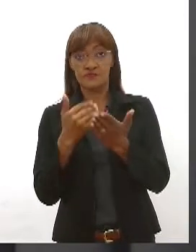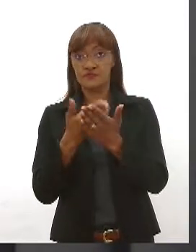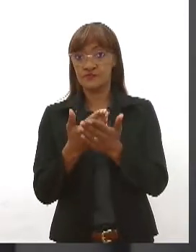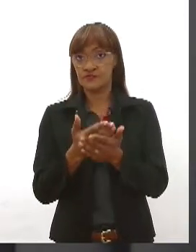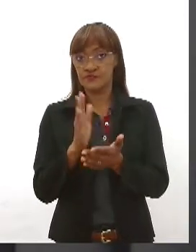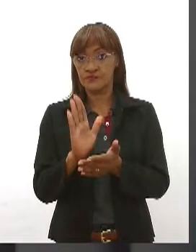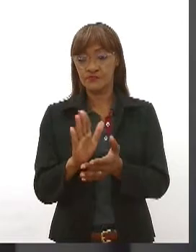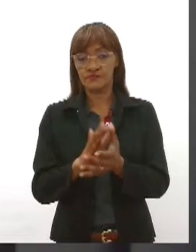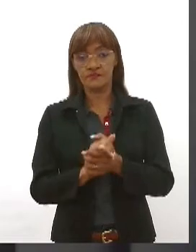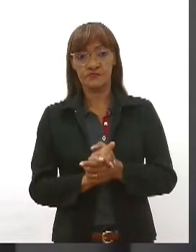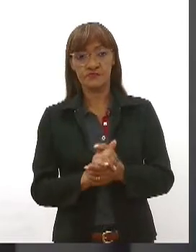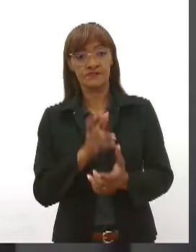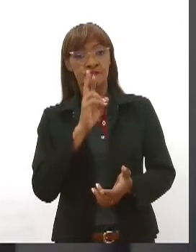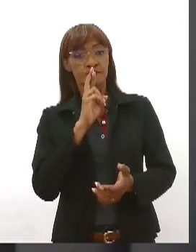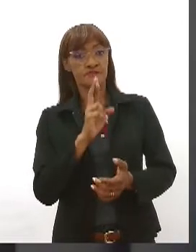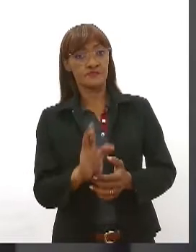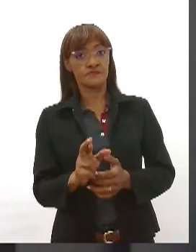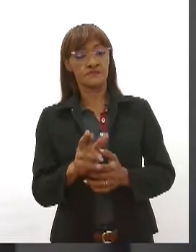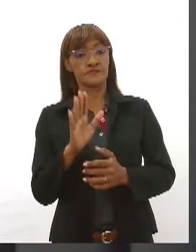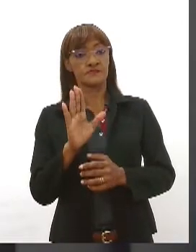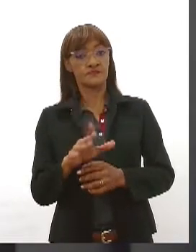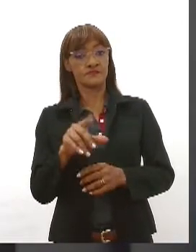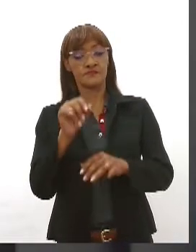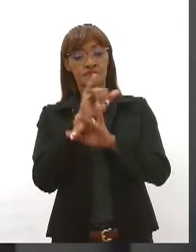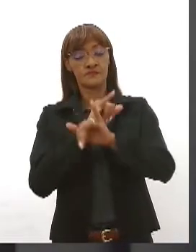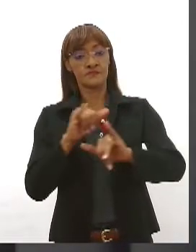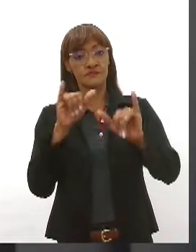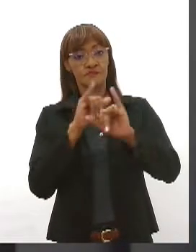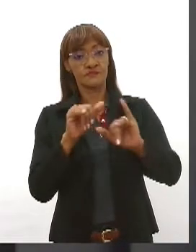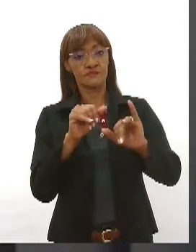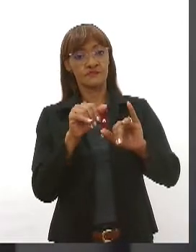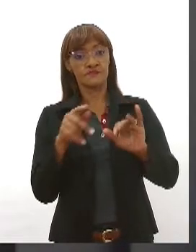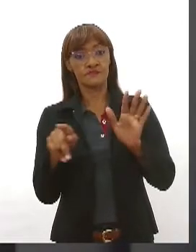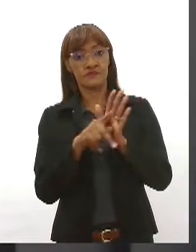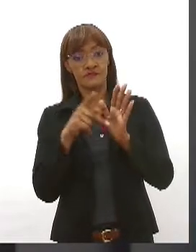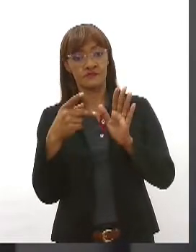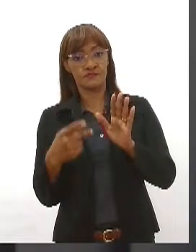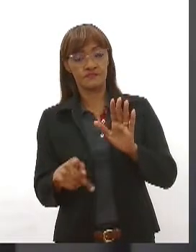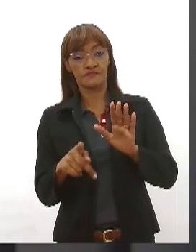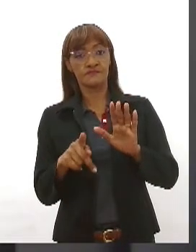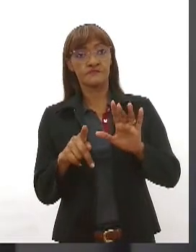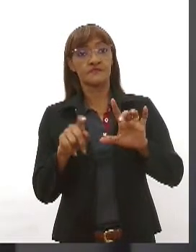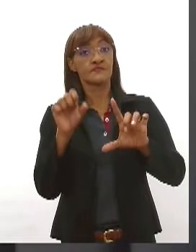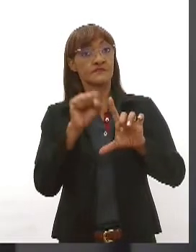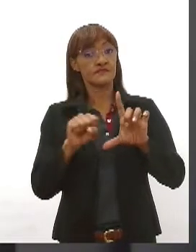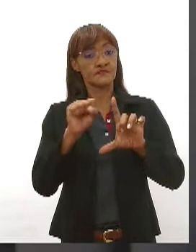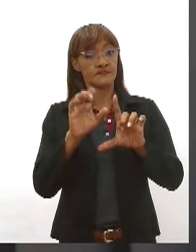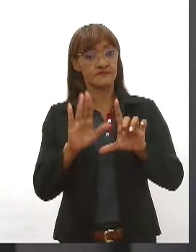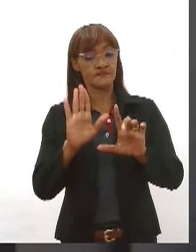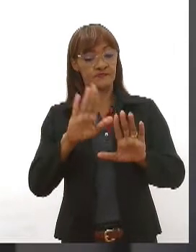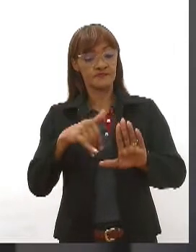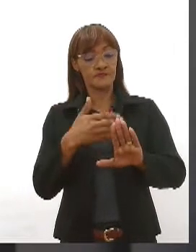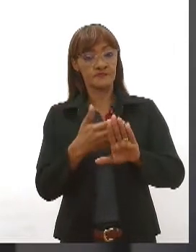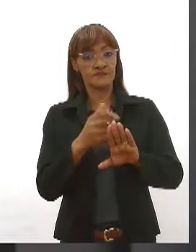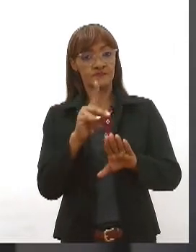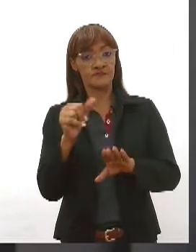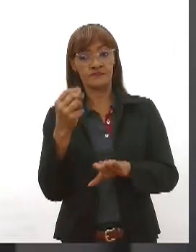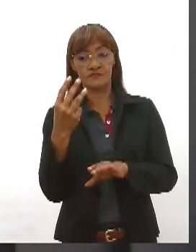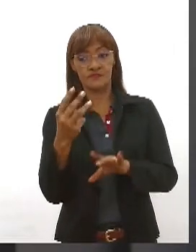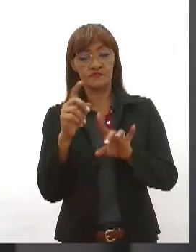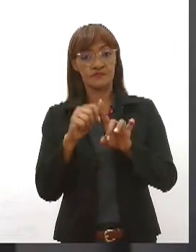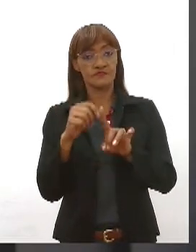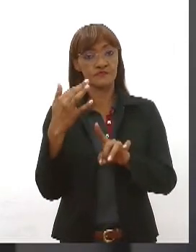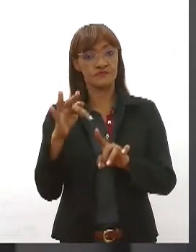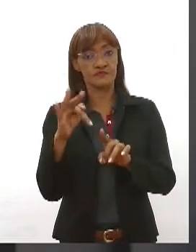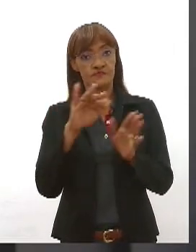processo seletivo será divulgado na página da Prograde até o dia 3 de fevereiro. E o assunto agora é